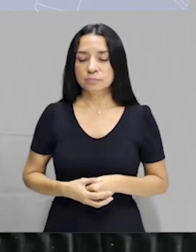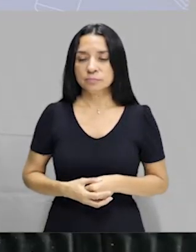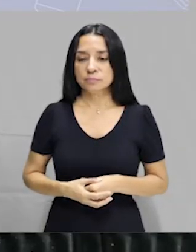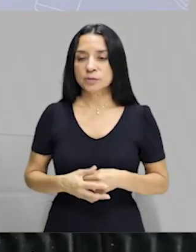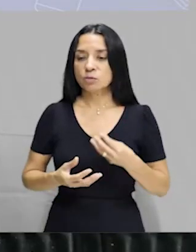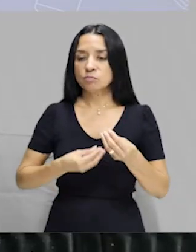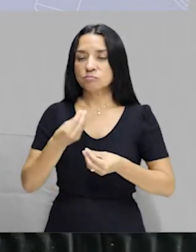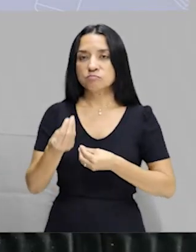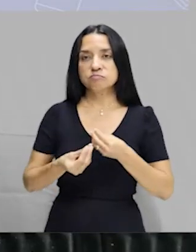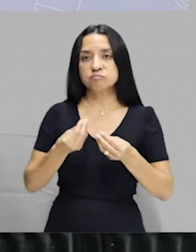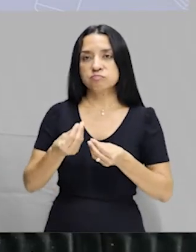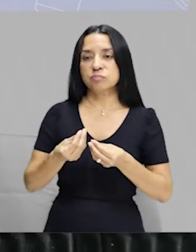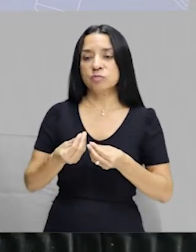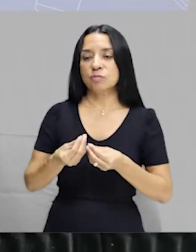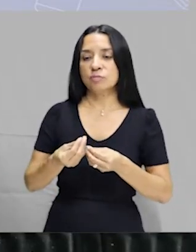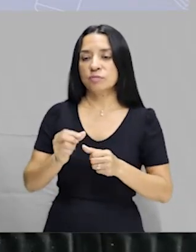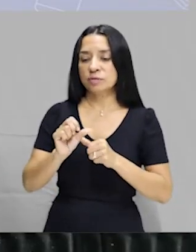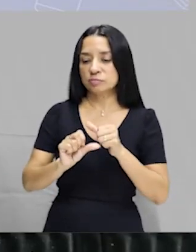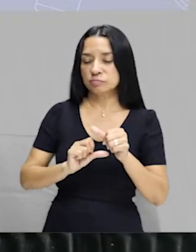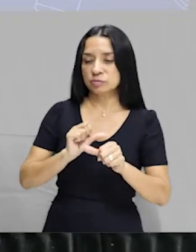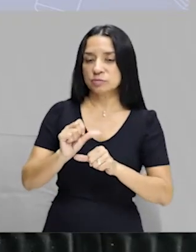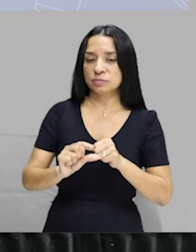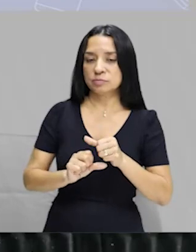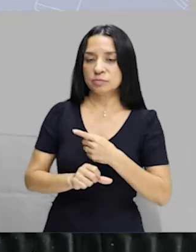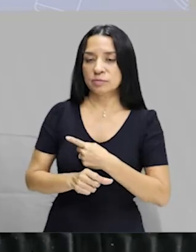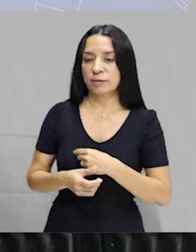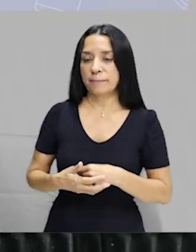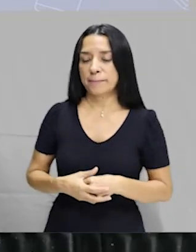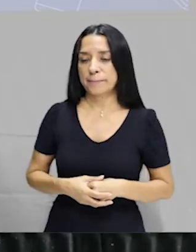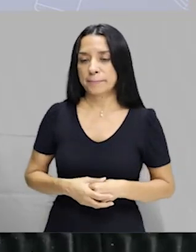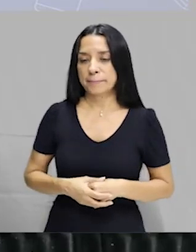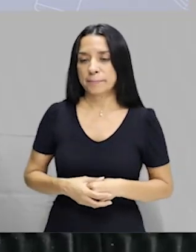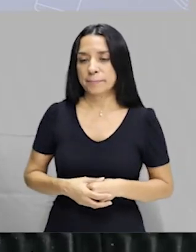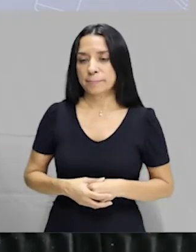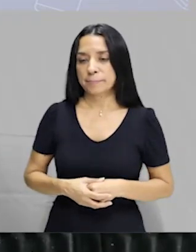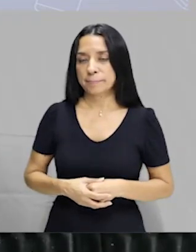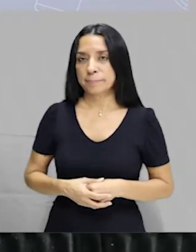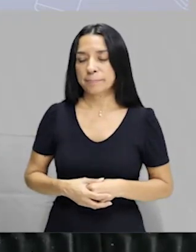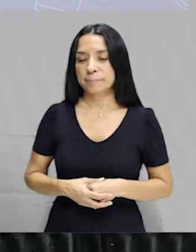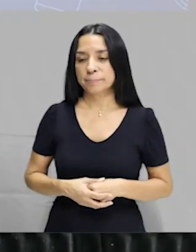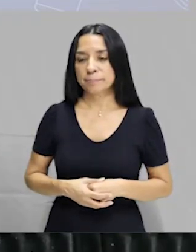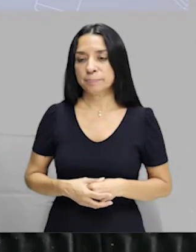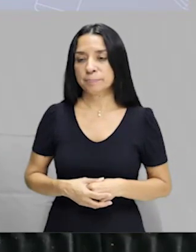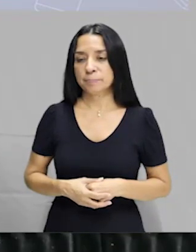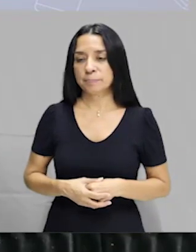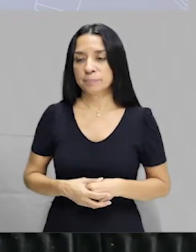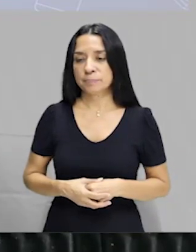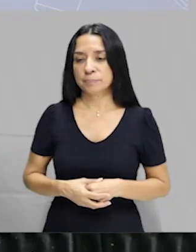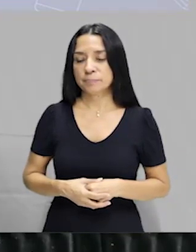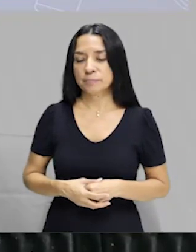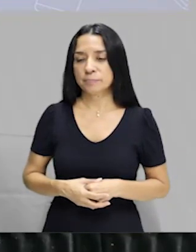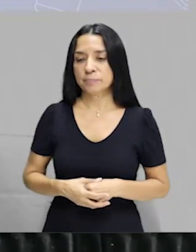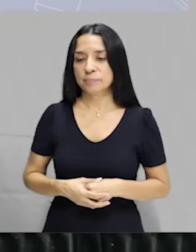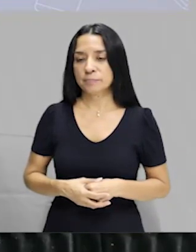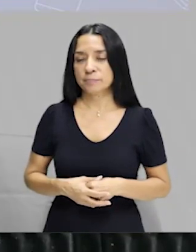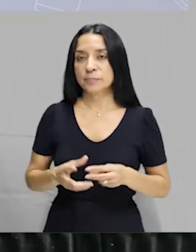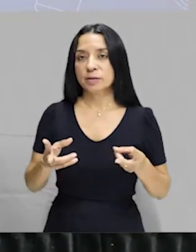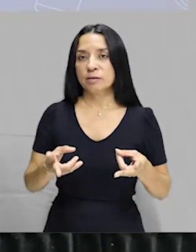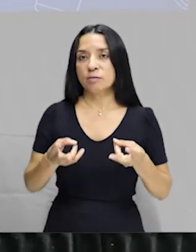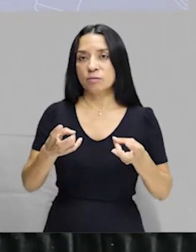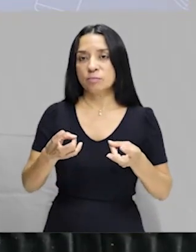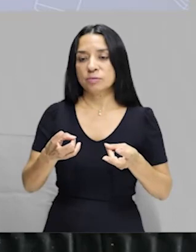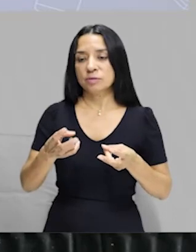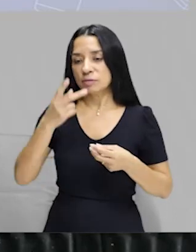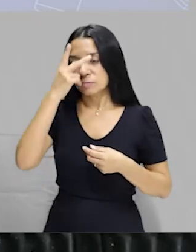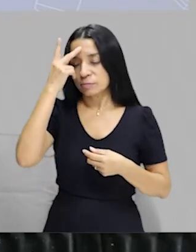Como é que vai ficar? Os abogados se reunir em la oficina. Observem